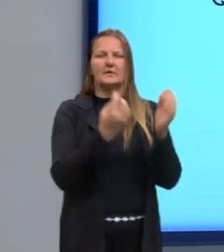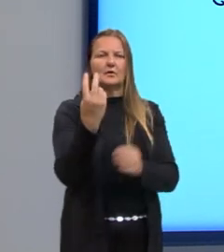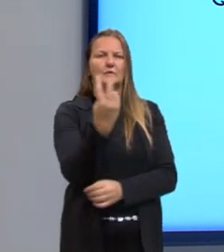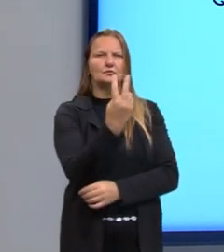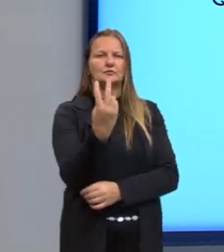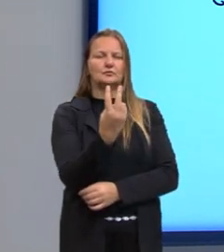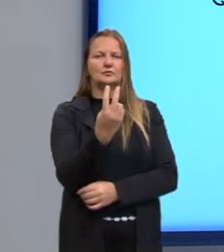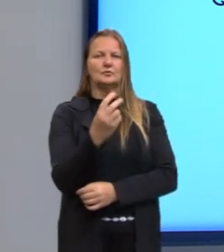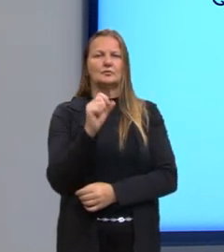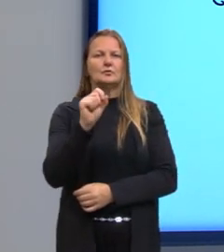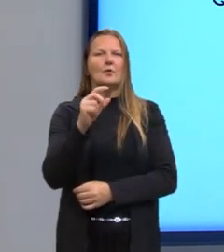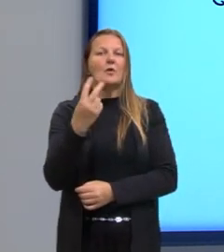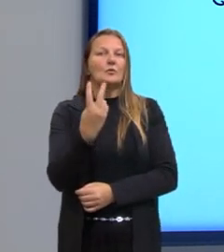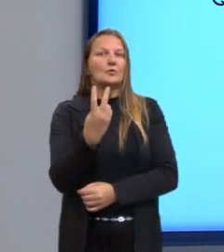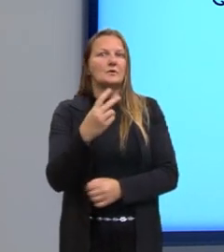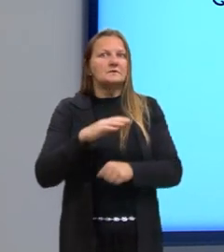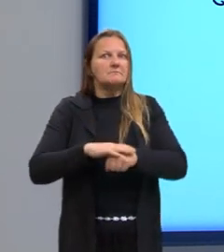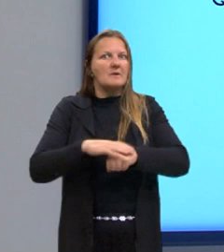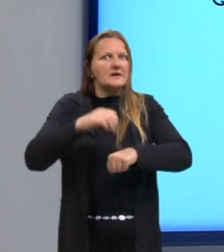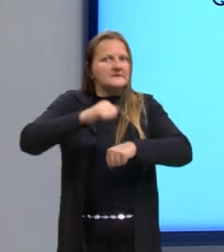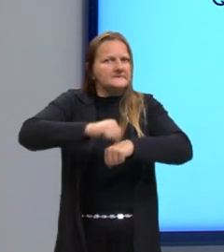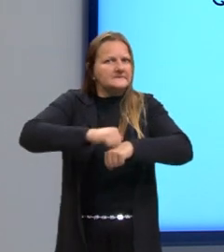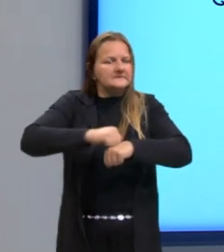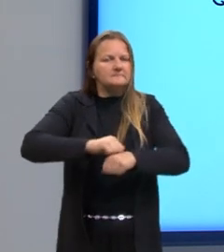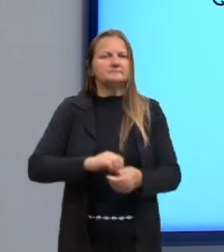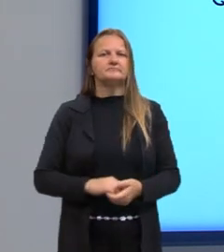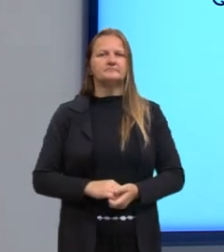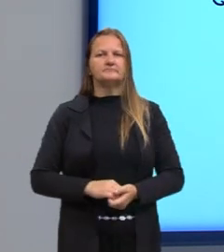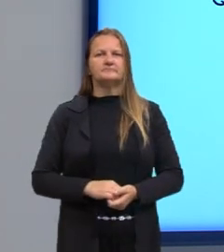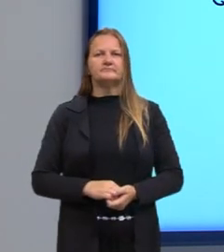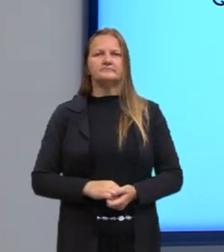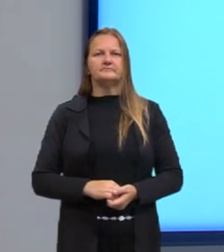Agora, eu tenho que ver qual que é a parte que vai me dar maior resistência.